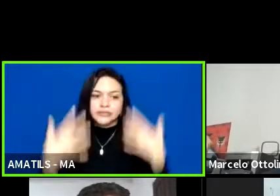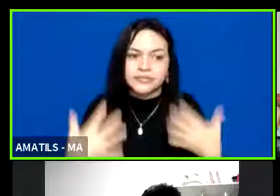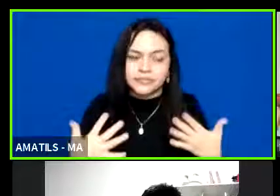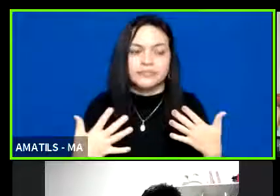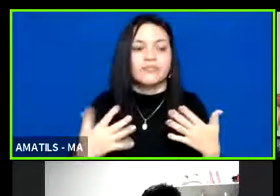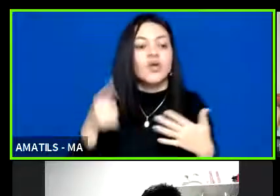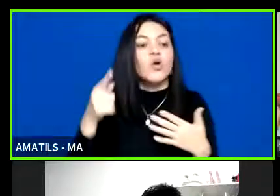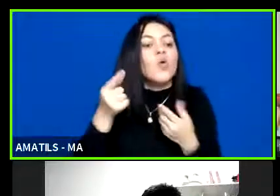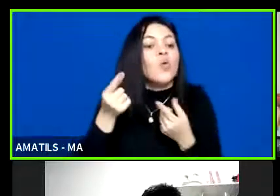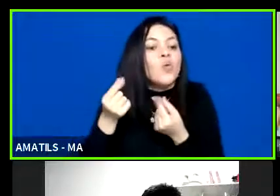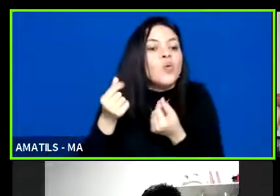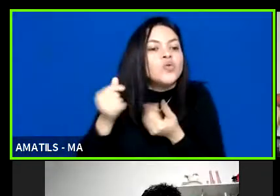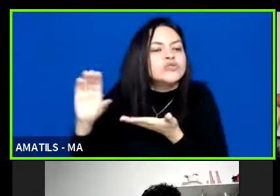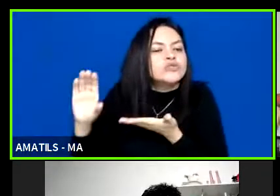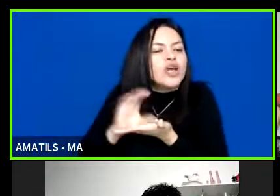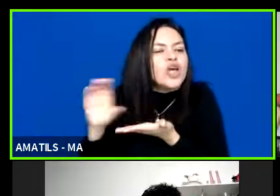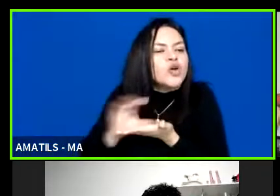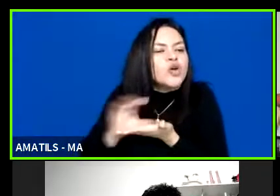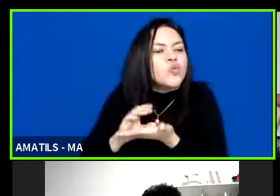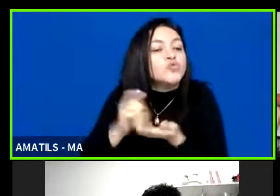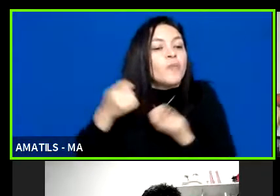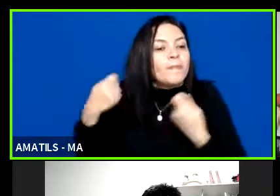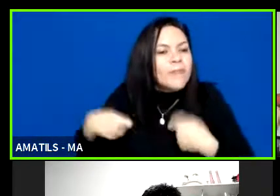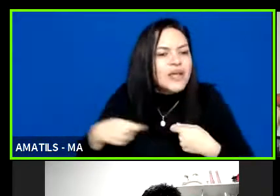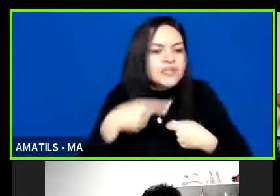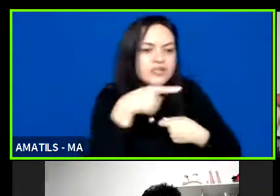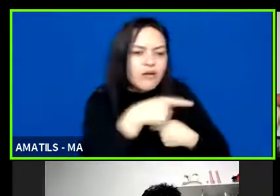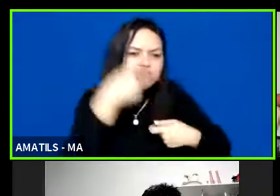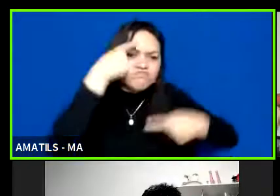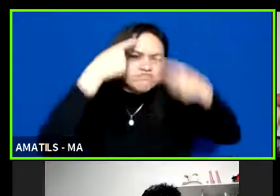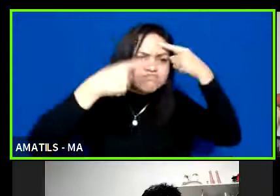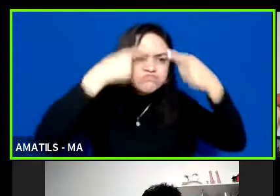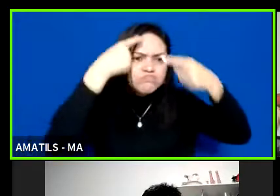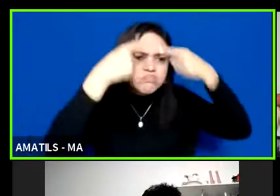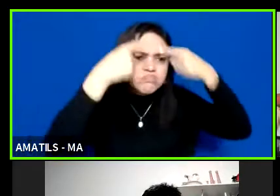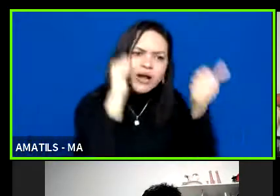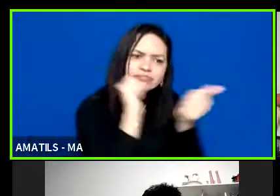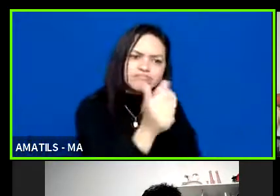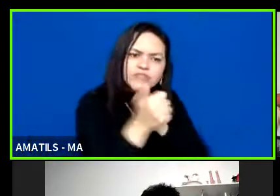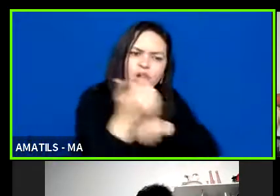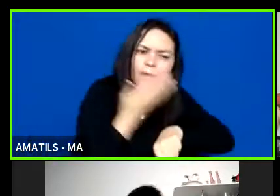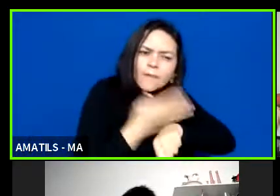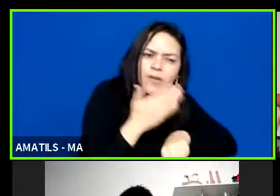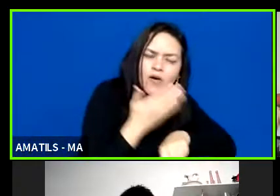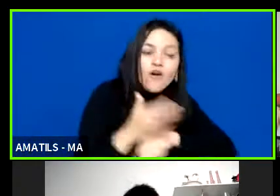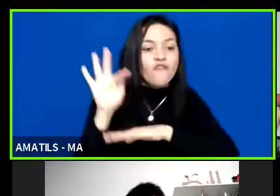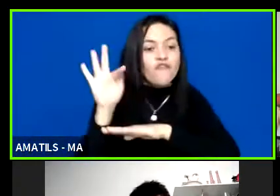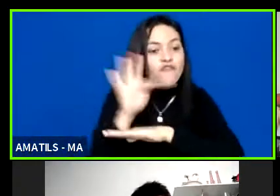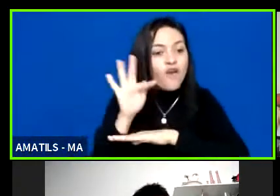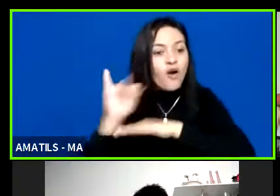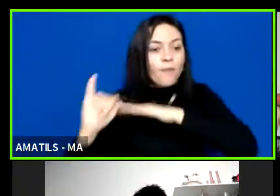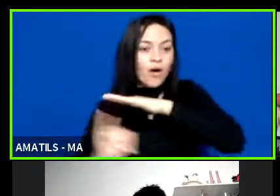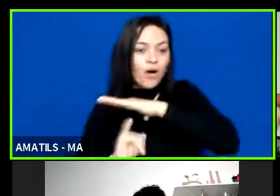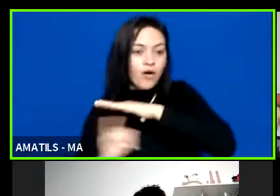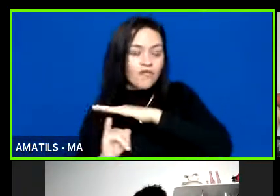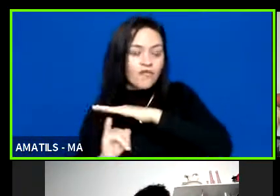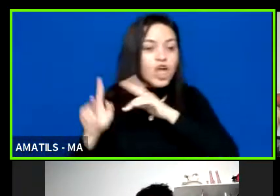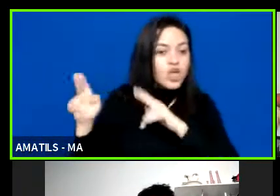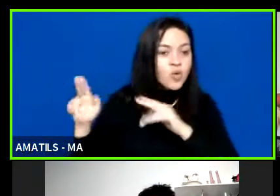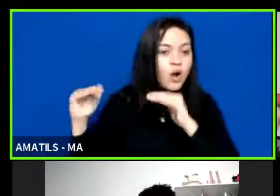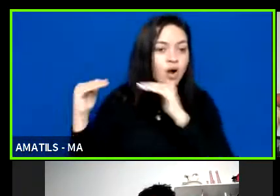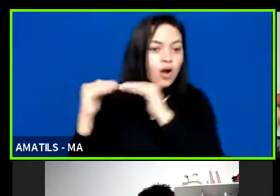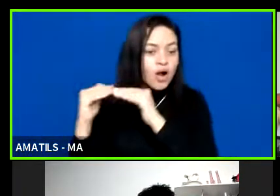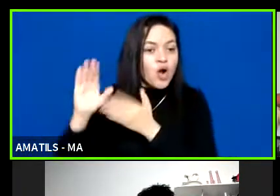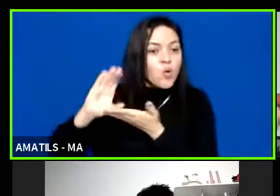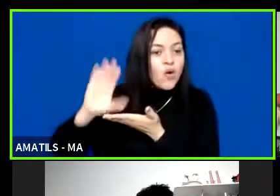necessários ao fomento das práticas esportivas formais e não formais a que se refere o artigo 217 da Constituição